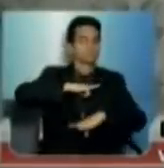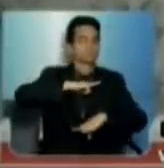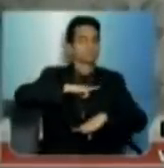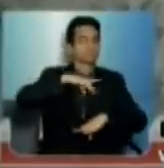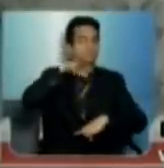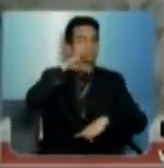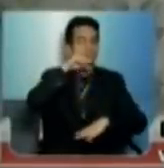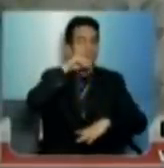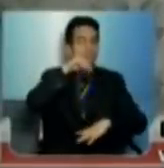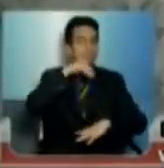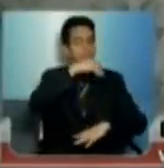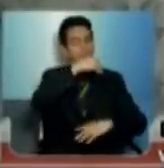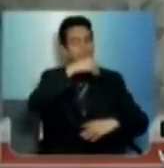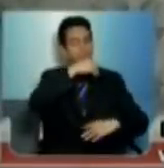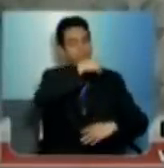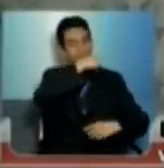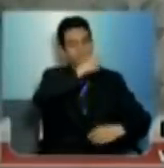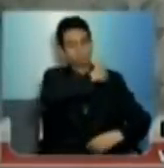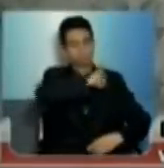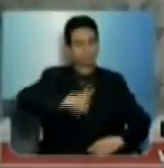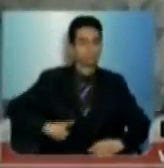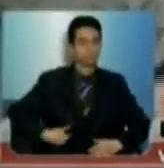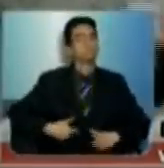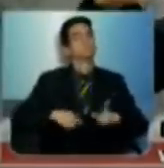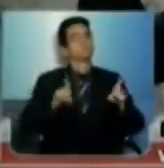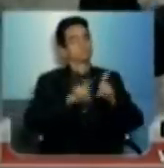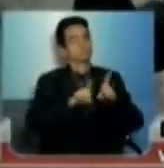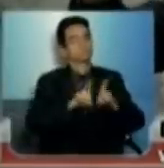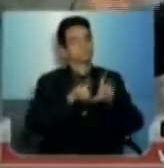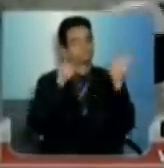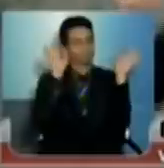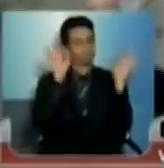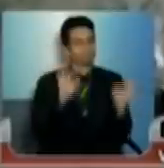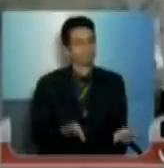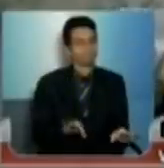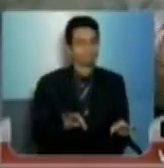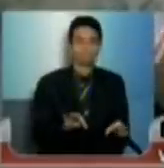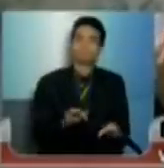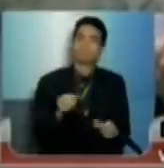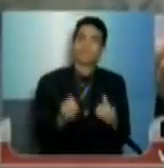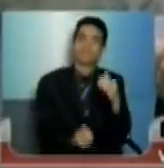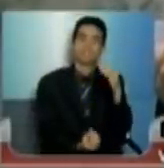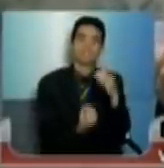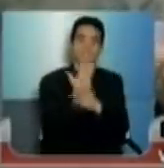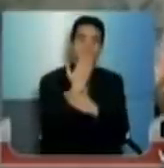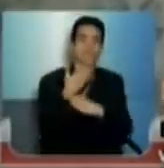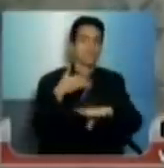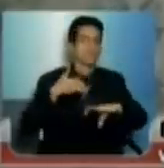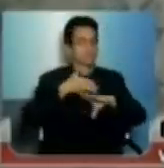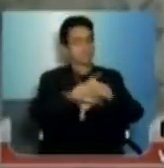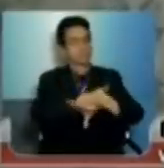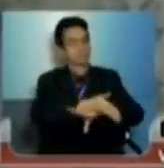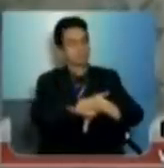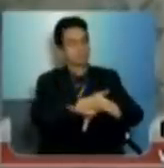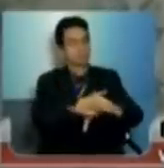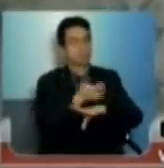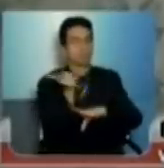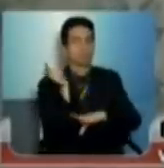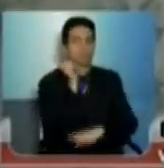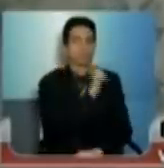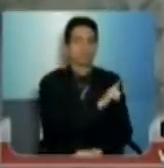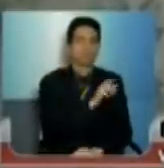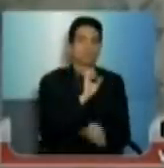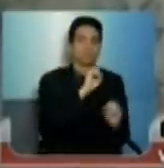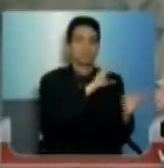trabalhador da educação, com certeza isso gera esse acesso do educador, do profissional da